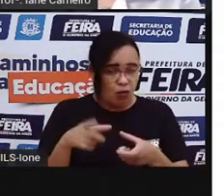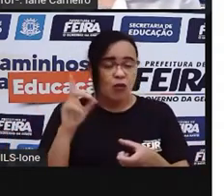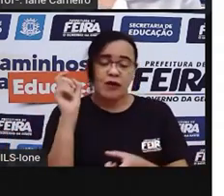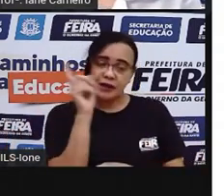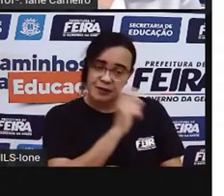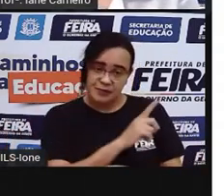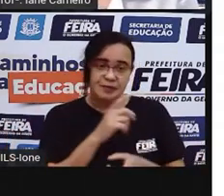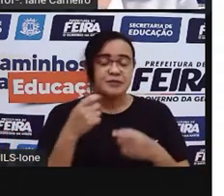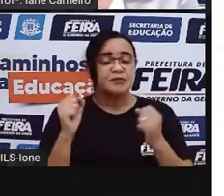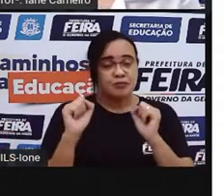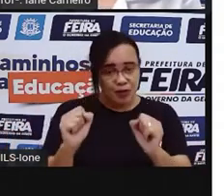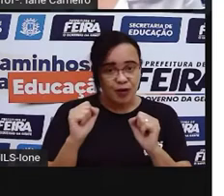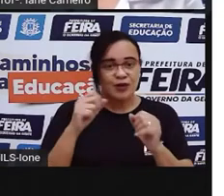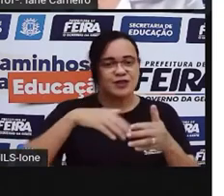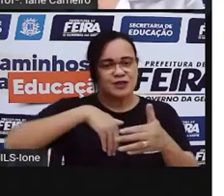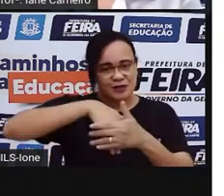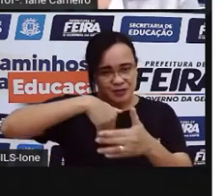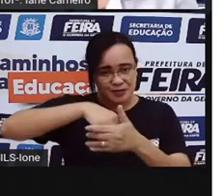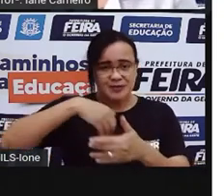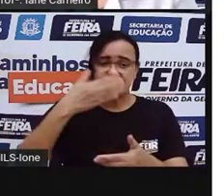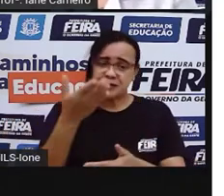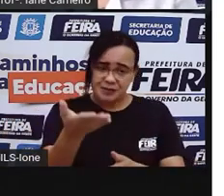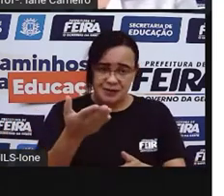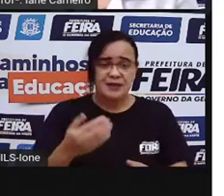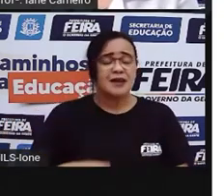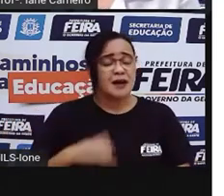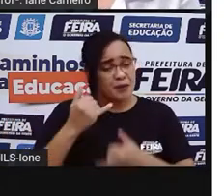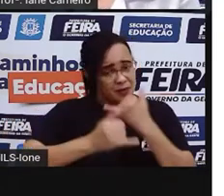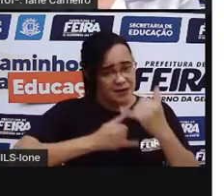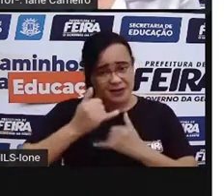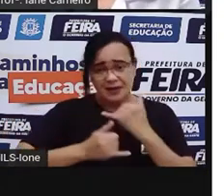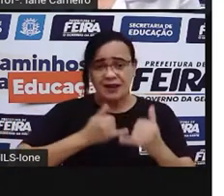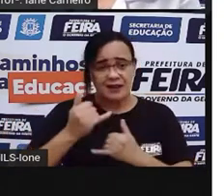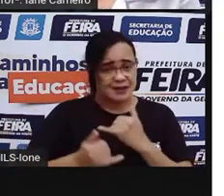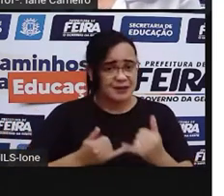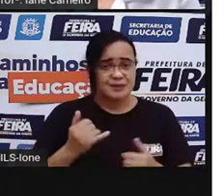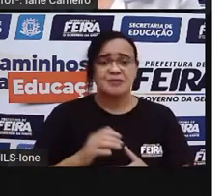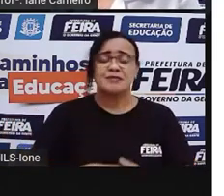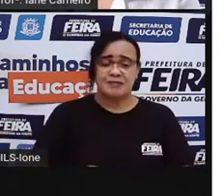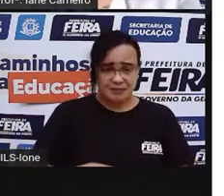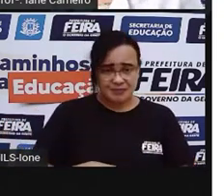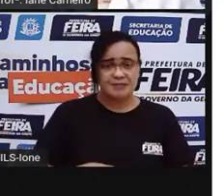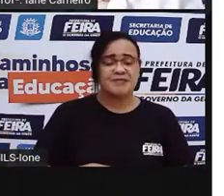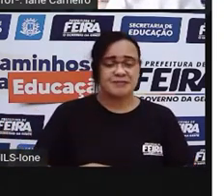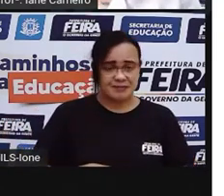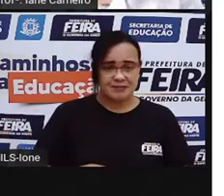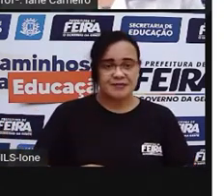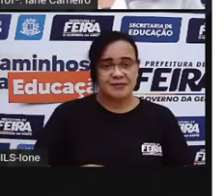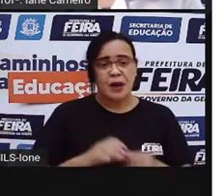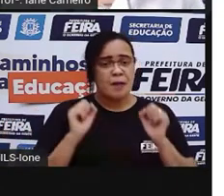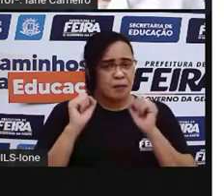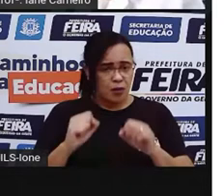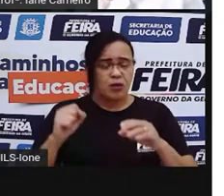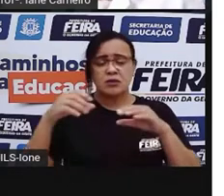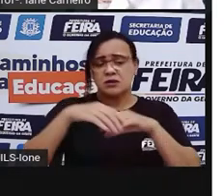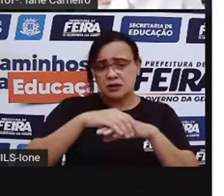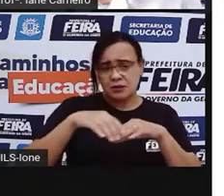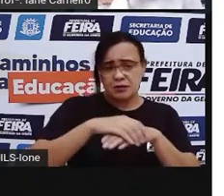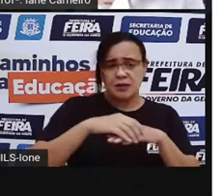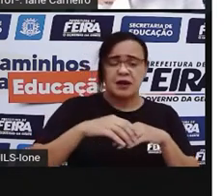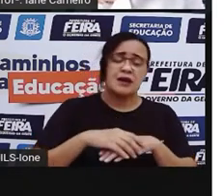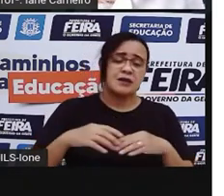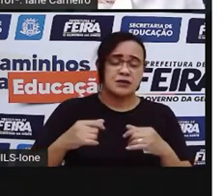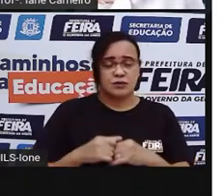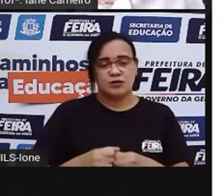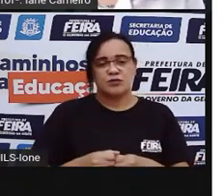Nessa foto aqui tem uma travezinha, mas o golzinho você pode brincar até com o chinelo, né? Bota o chinelo no chão e o objetivo